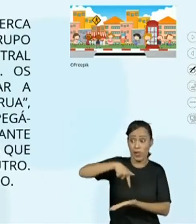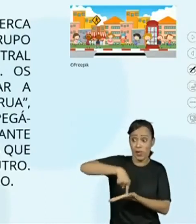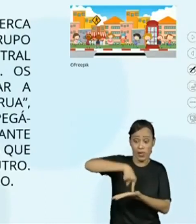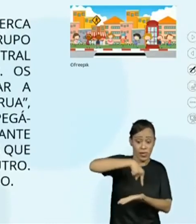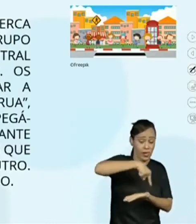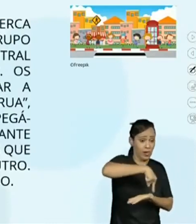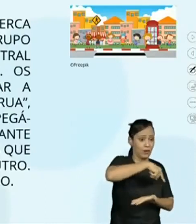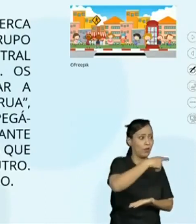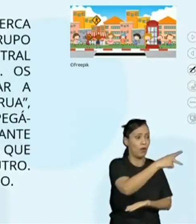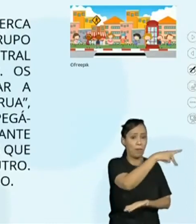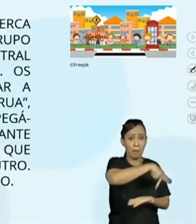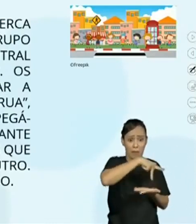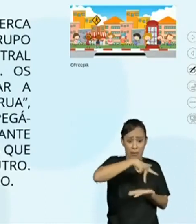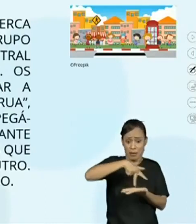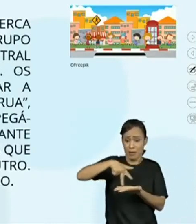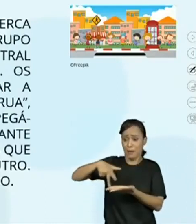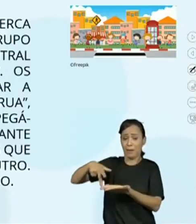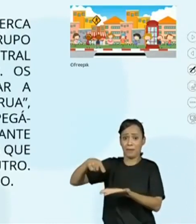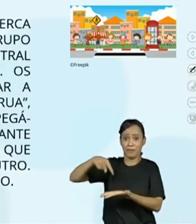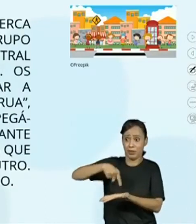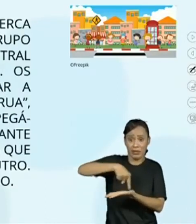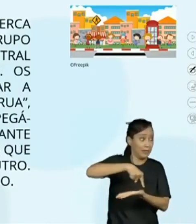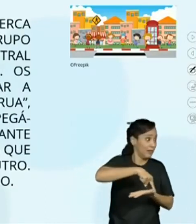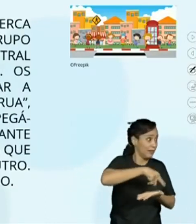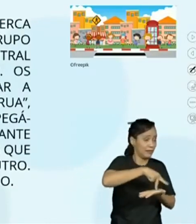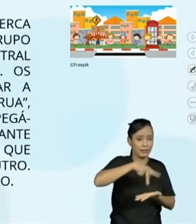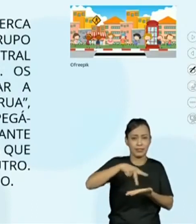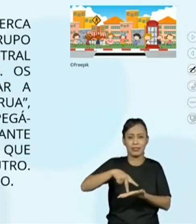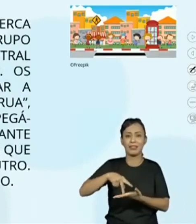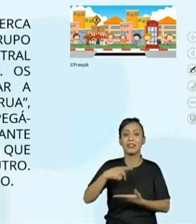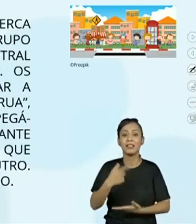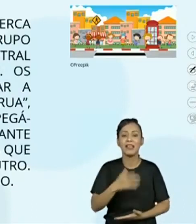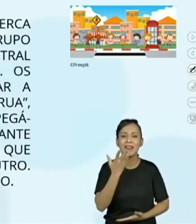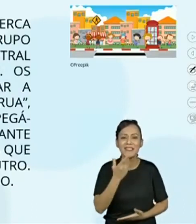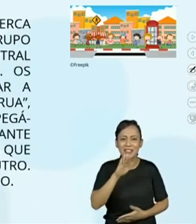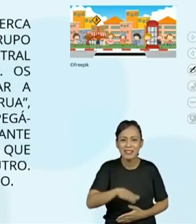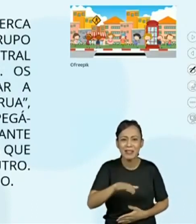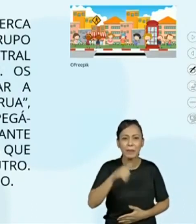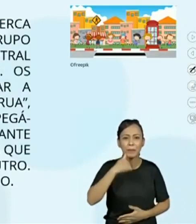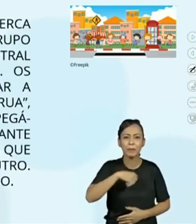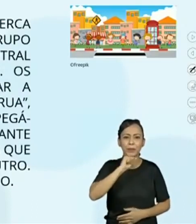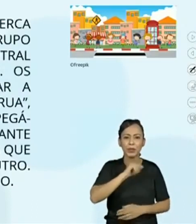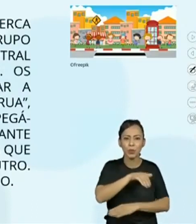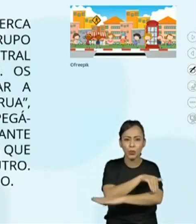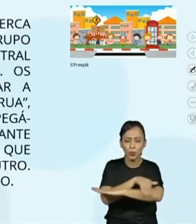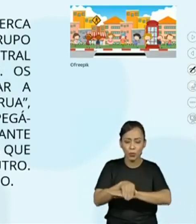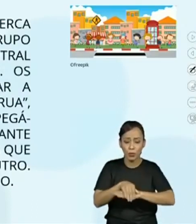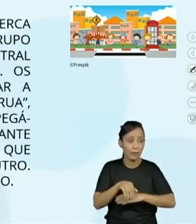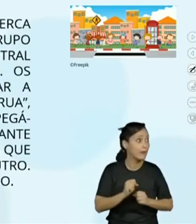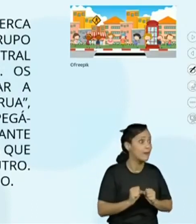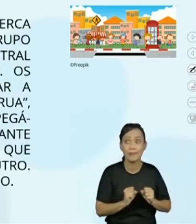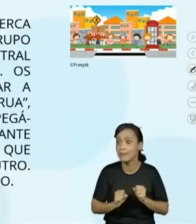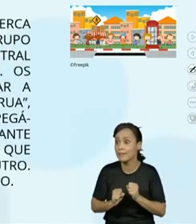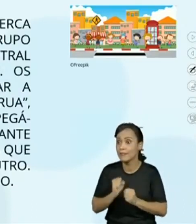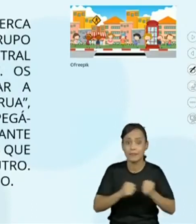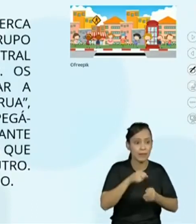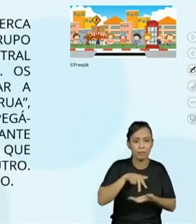passará a ajudá-la a capturar os outros que tentam passar de um lado para o outro.